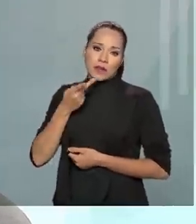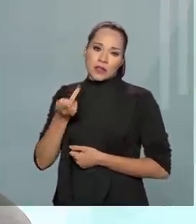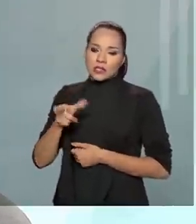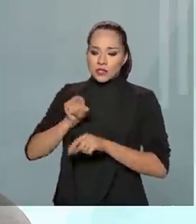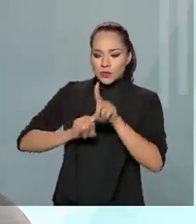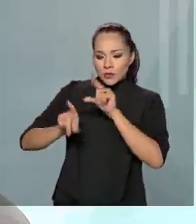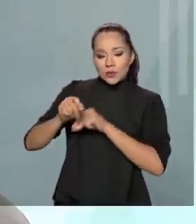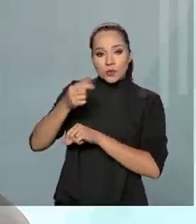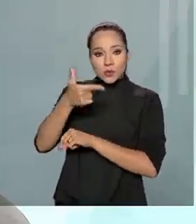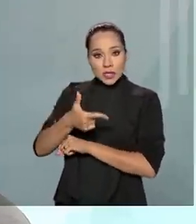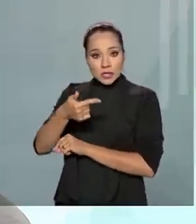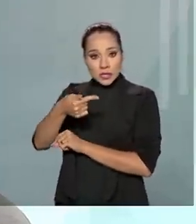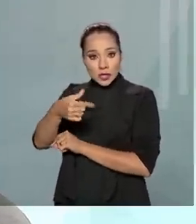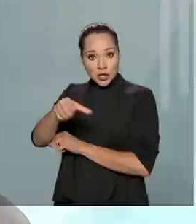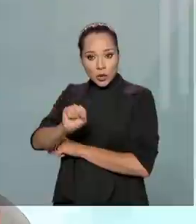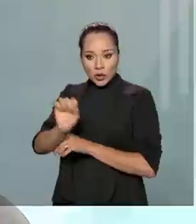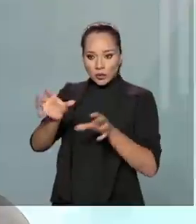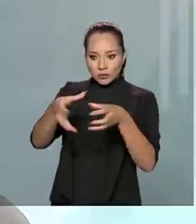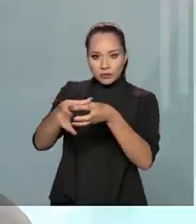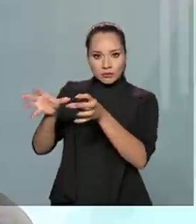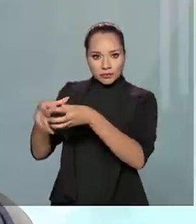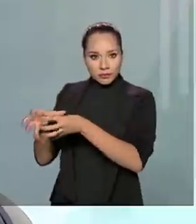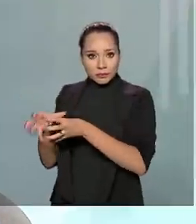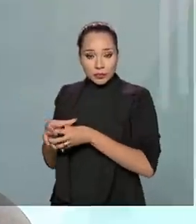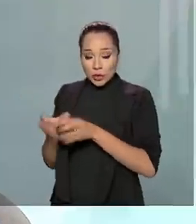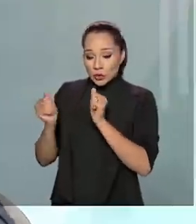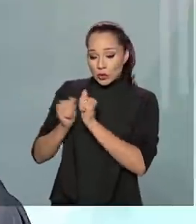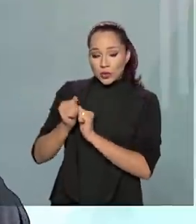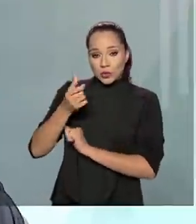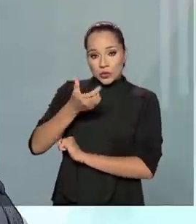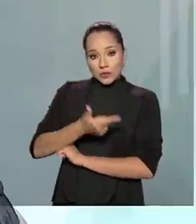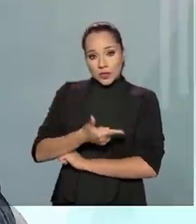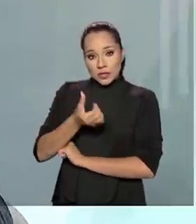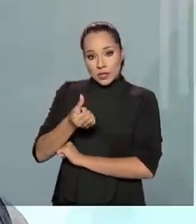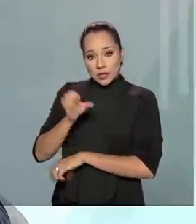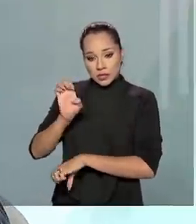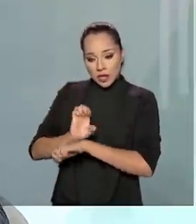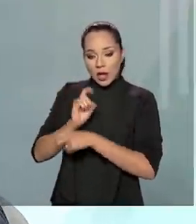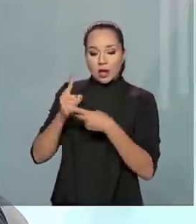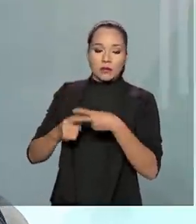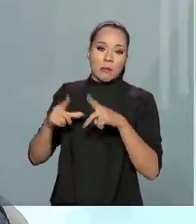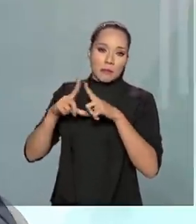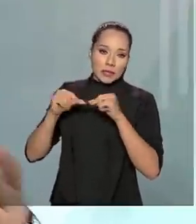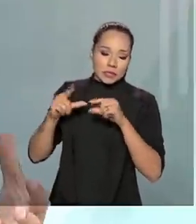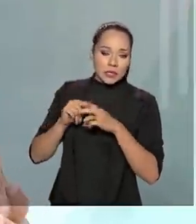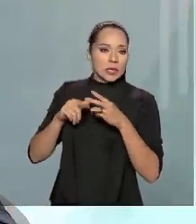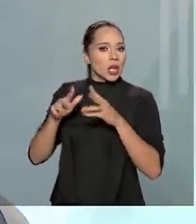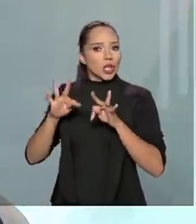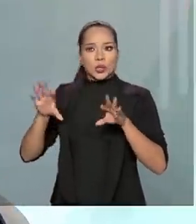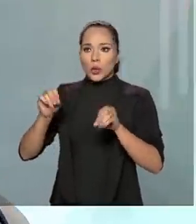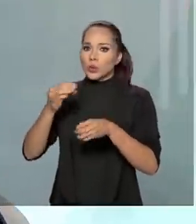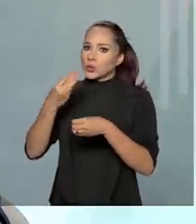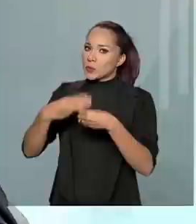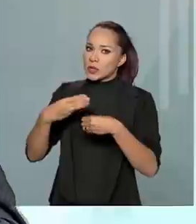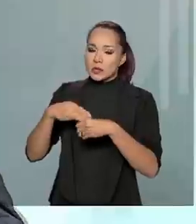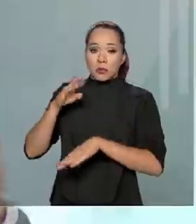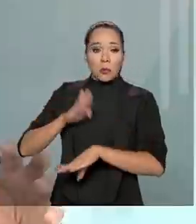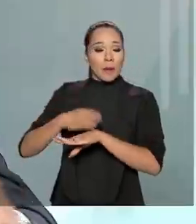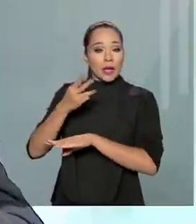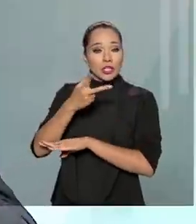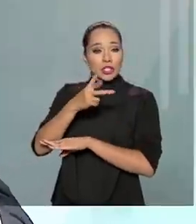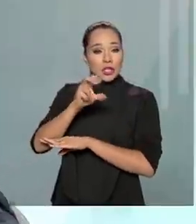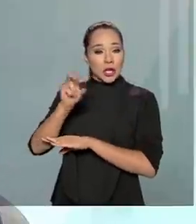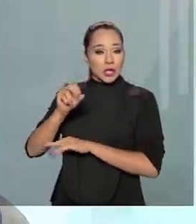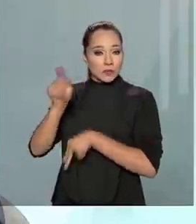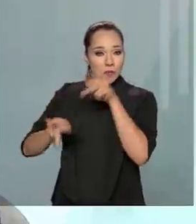278 entes envolvendo os 26 estados, o Distrito Federal, os municípios, todos os municípios com mais de 500 mil habitantes e os